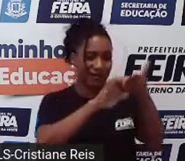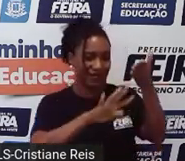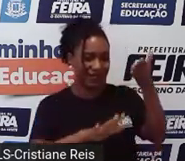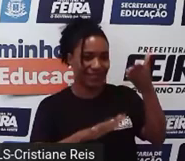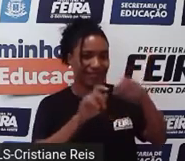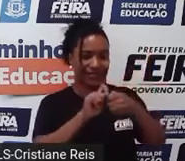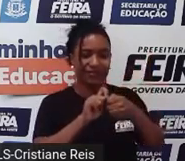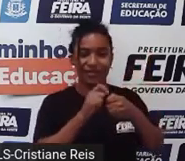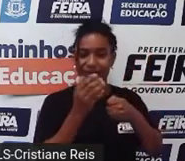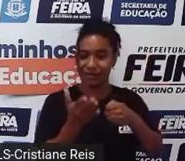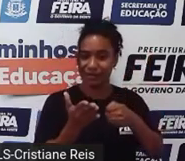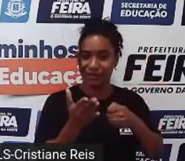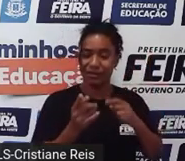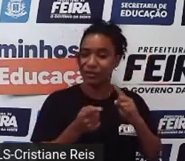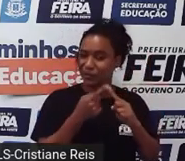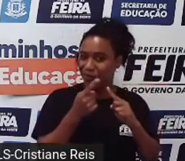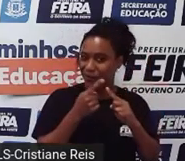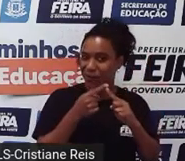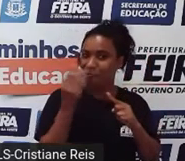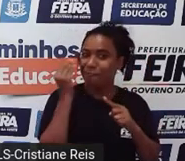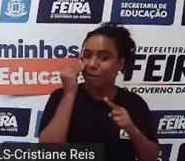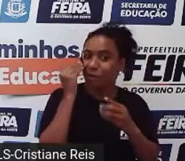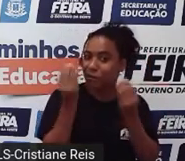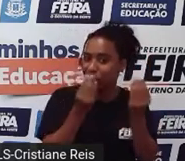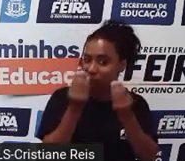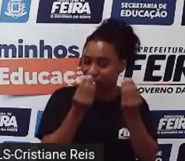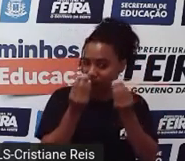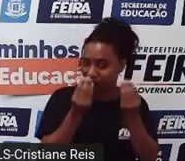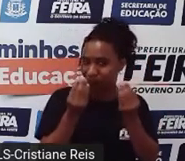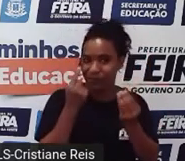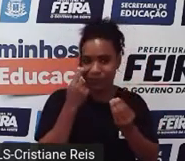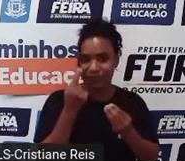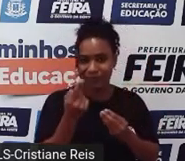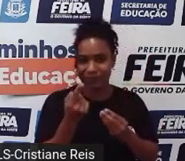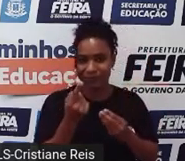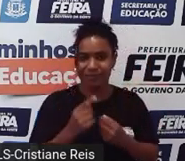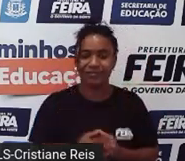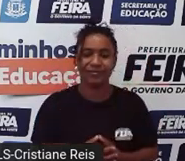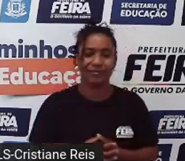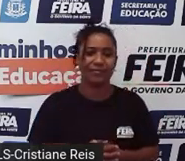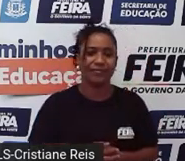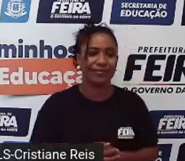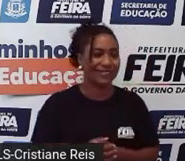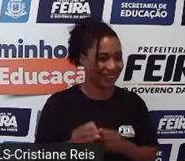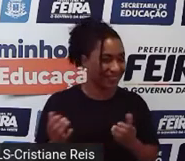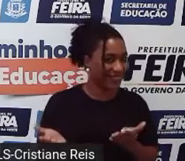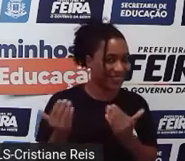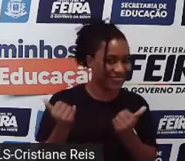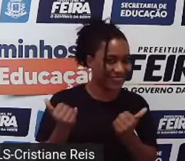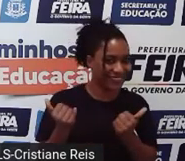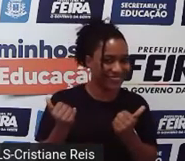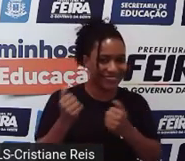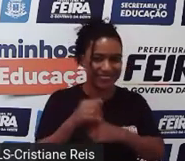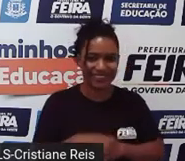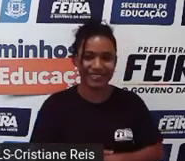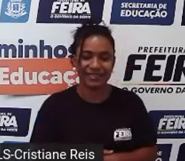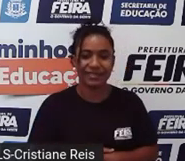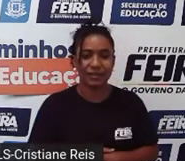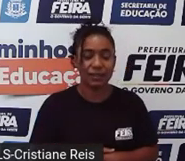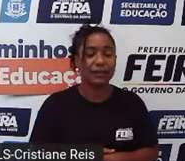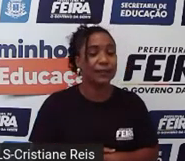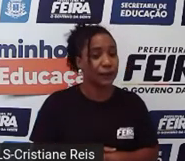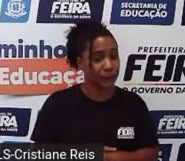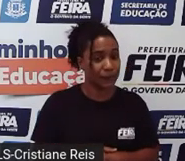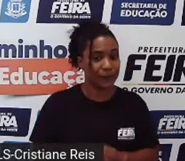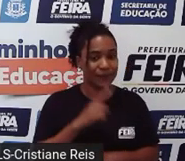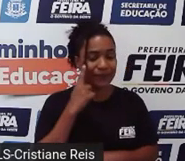Vamos fazer apenas o primeiro para vocês entenderem. Get ready? Vocês estão prontos? Question 1. Ele vai